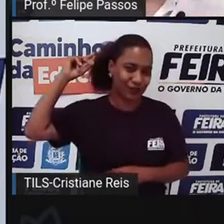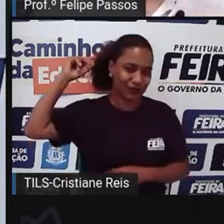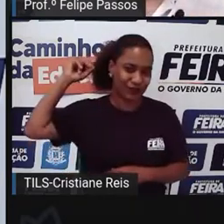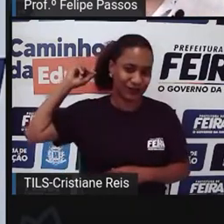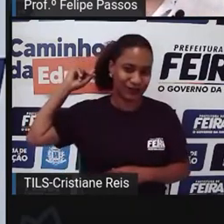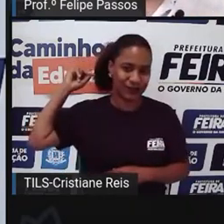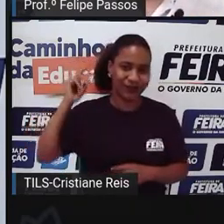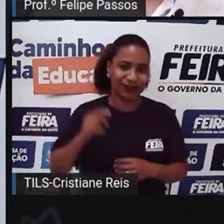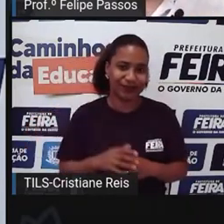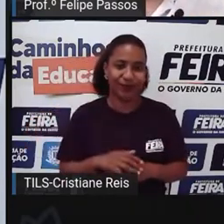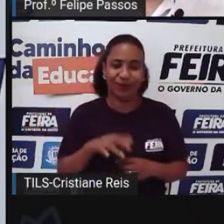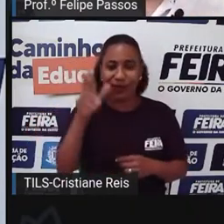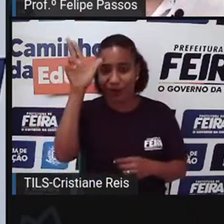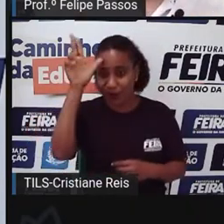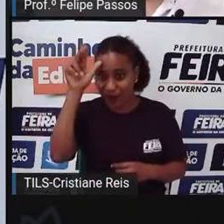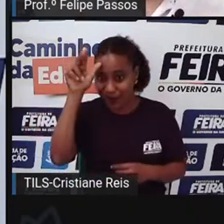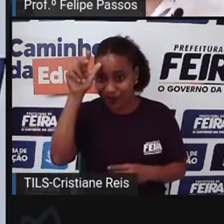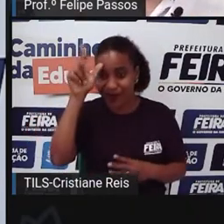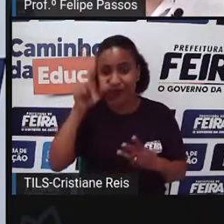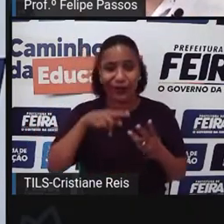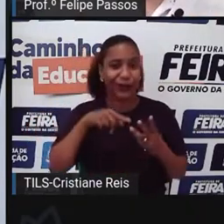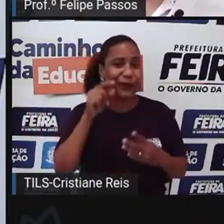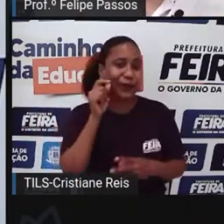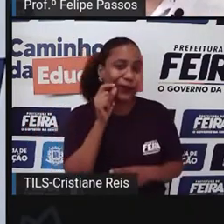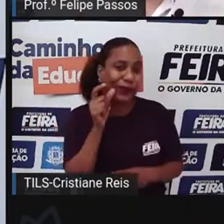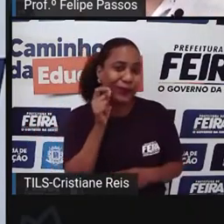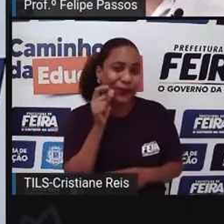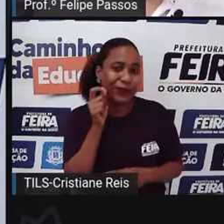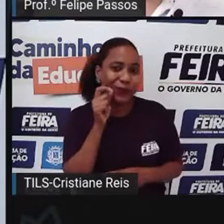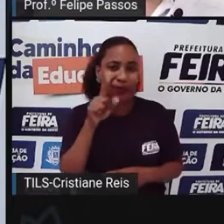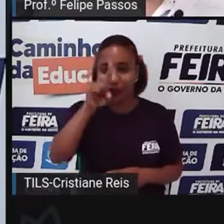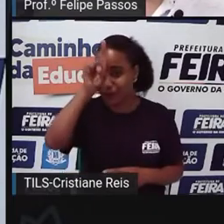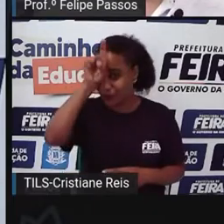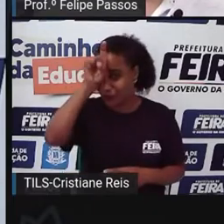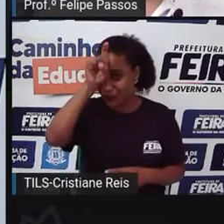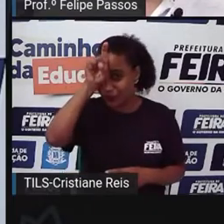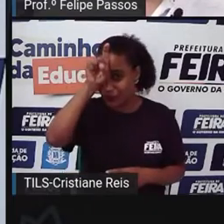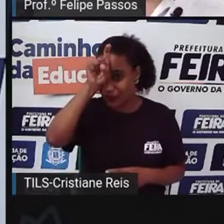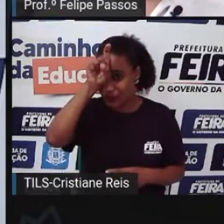Com cavalos Com gatos A gente vê no Egito É verdade